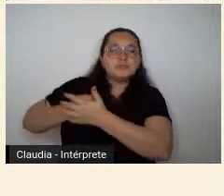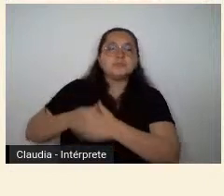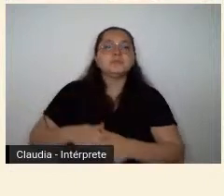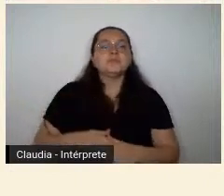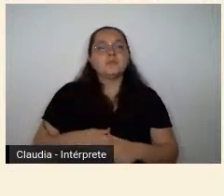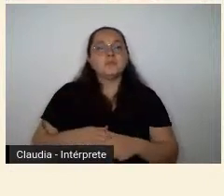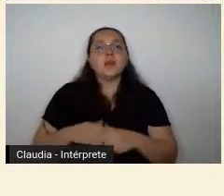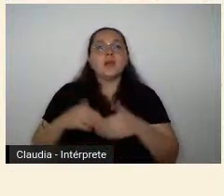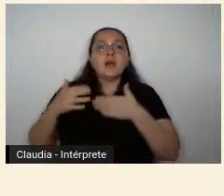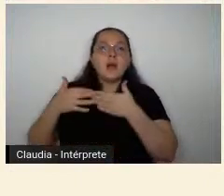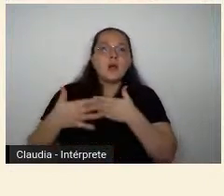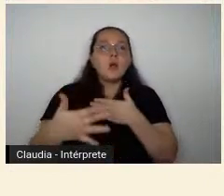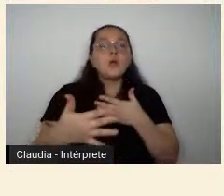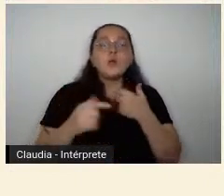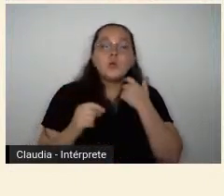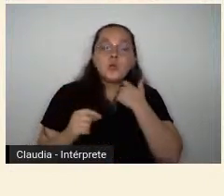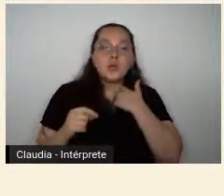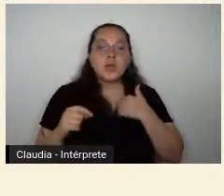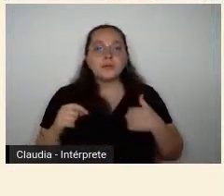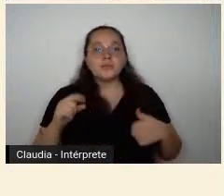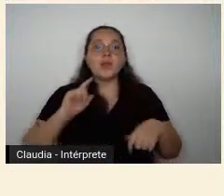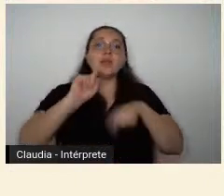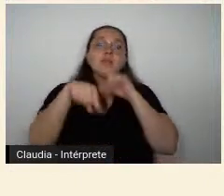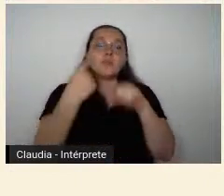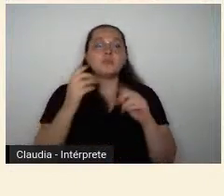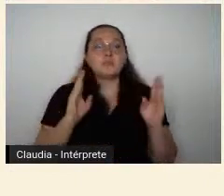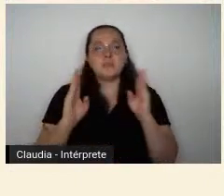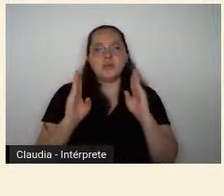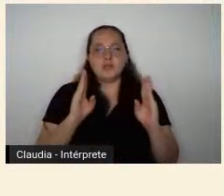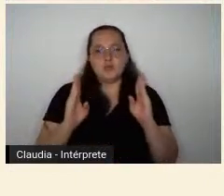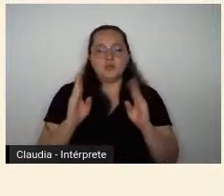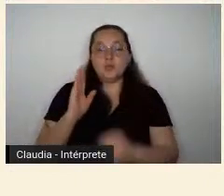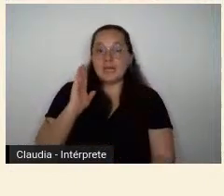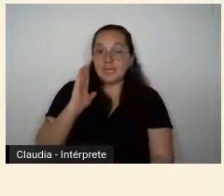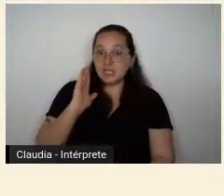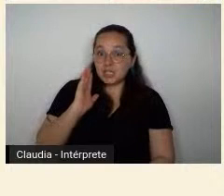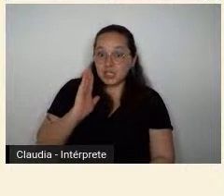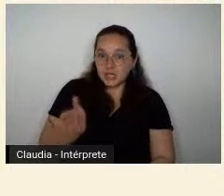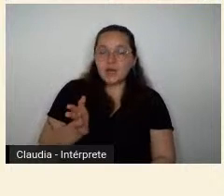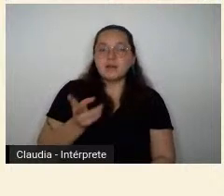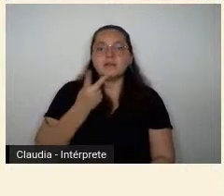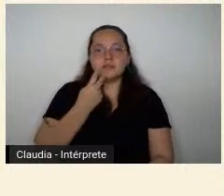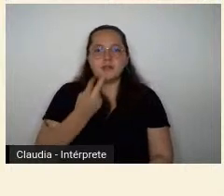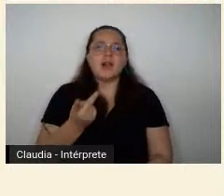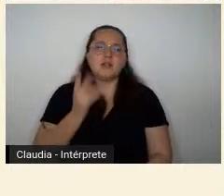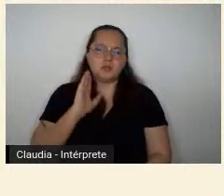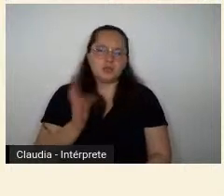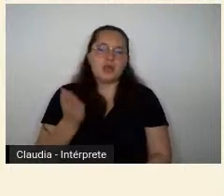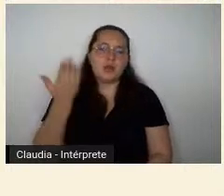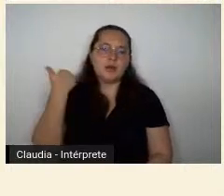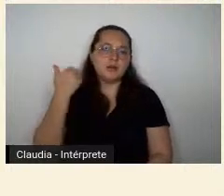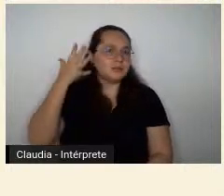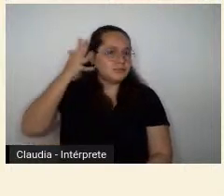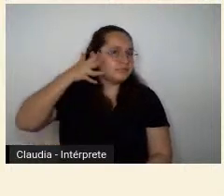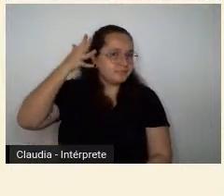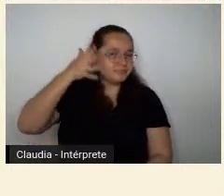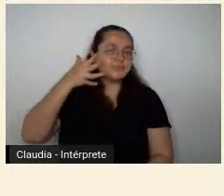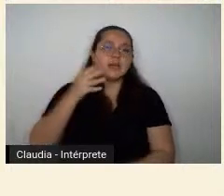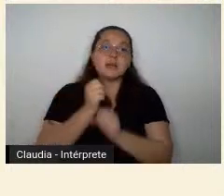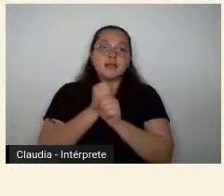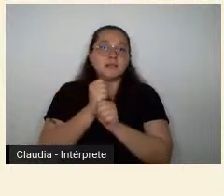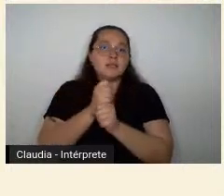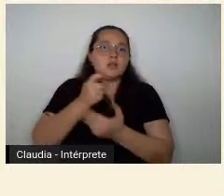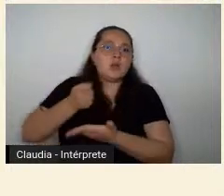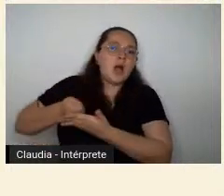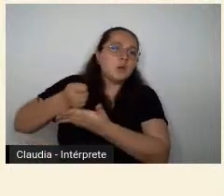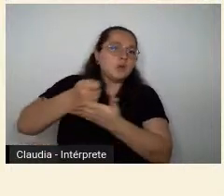obras que são musealizadas são nesse período que já foi mencionado também na primeira mesa, dos anos autoritários, né, a gente tem uma